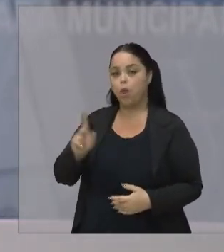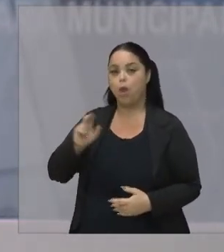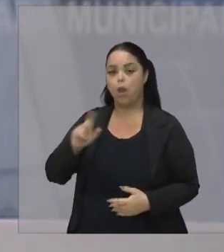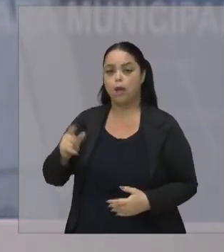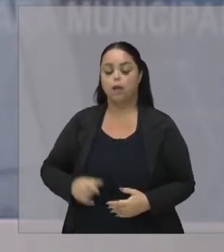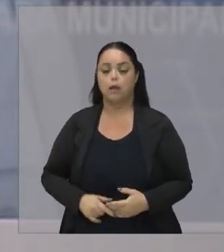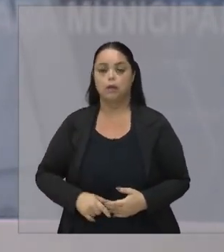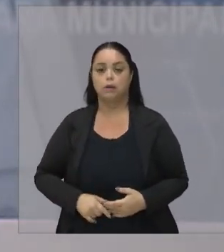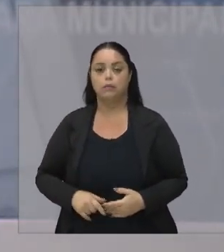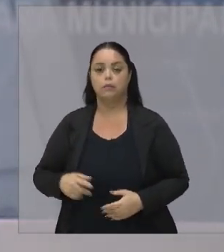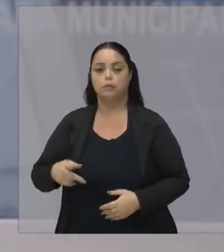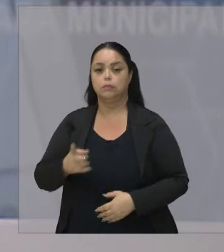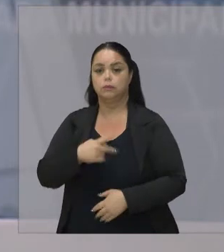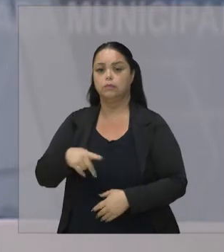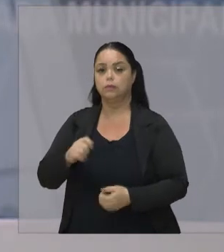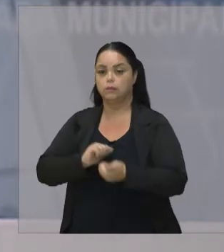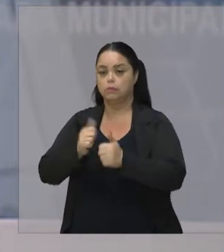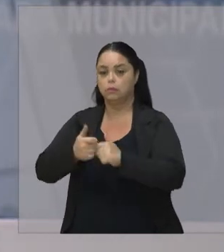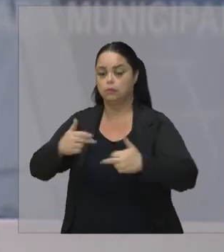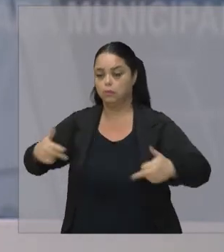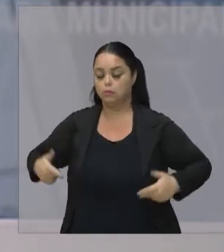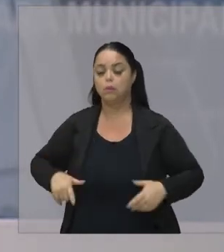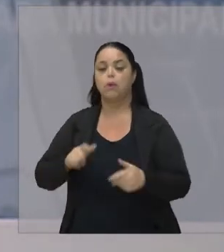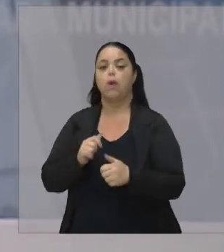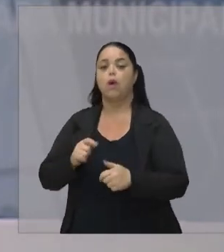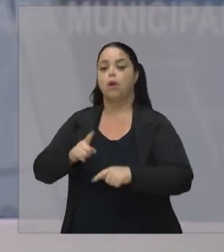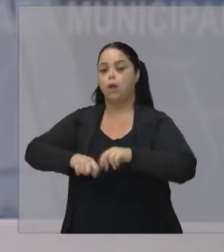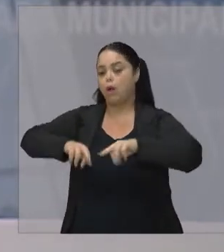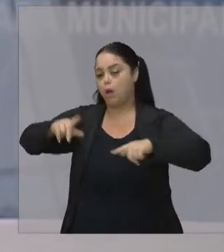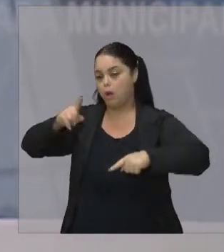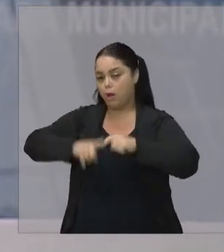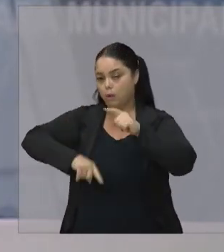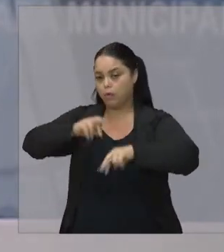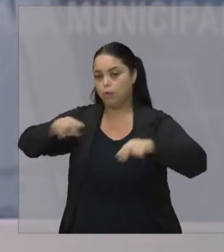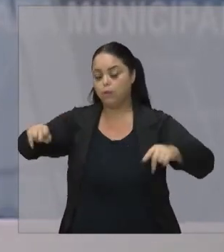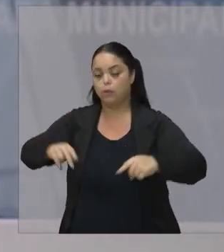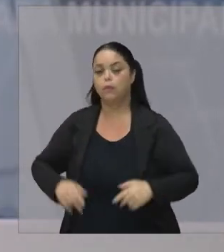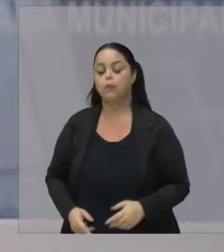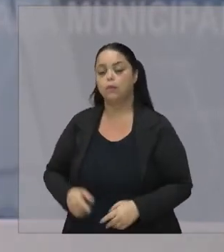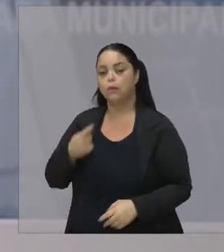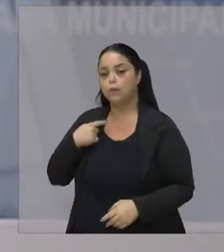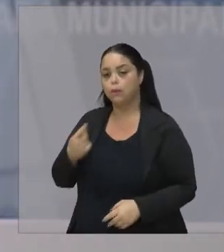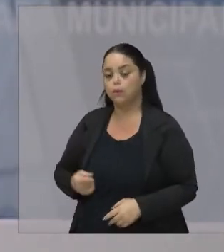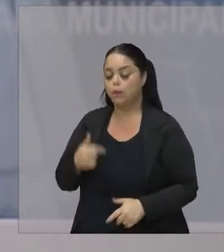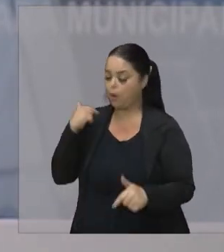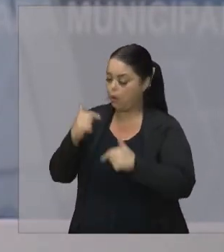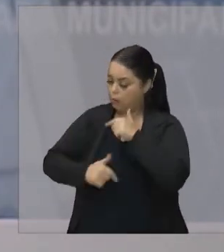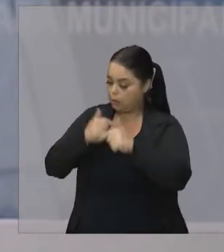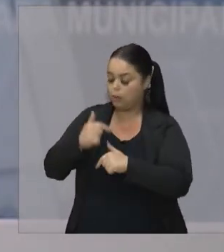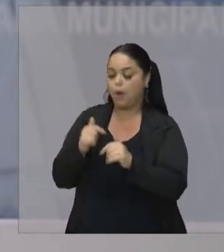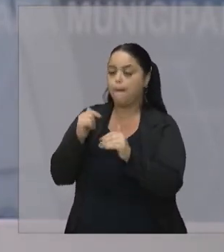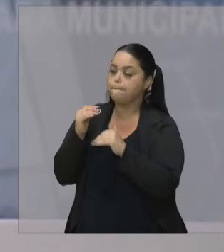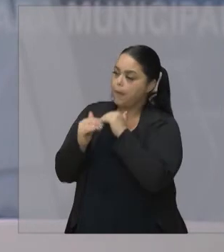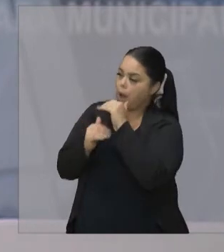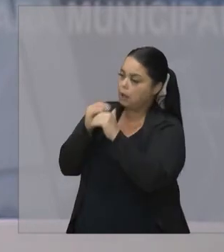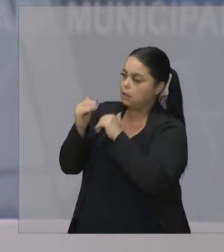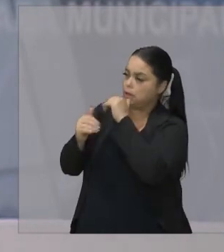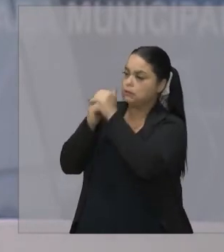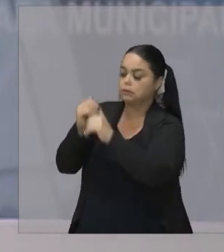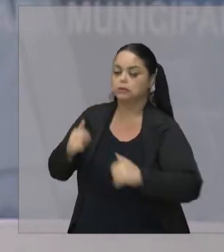Com um parque esportivo Muito grande Equipamentos E hoje a gente vem fazendo Um grande trabalho De desenvolvimento